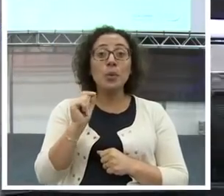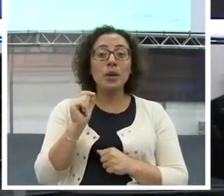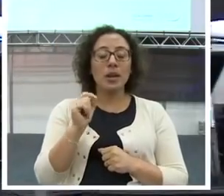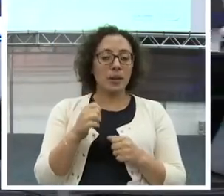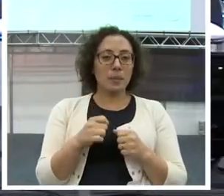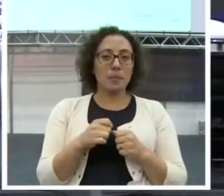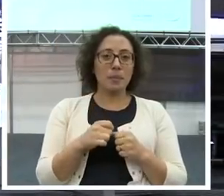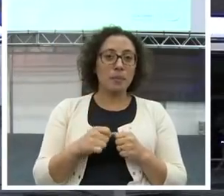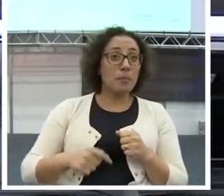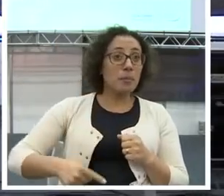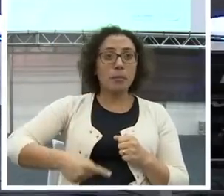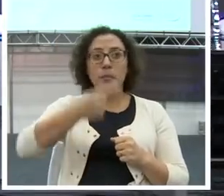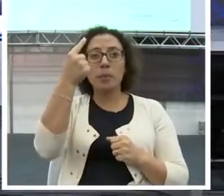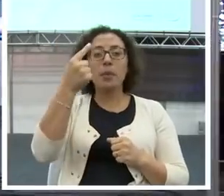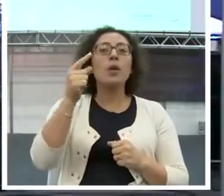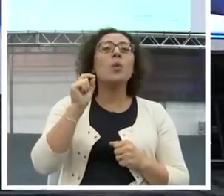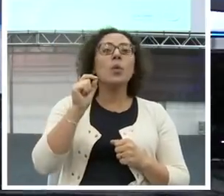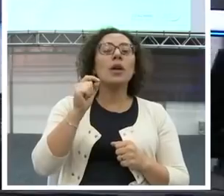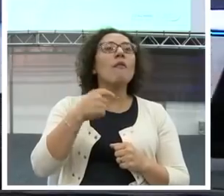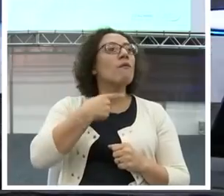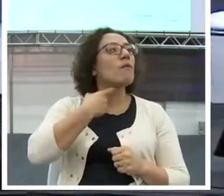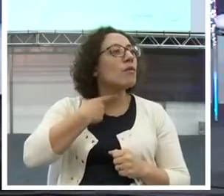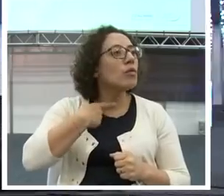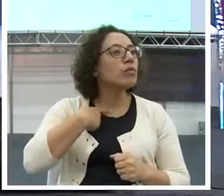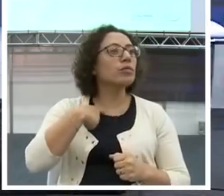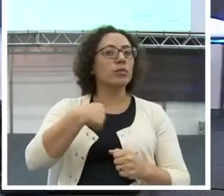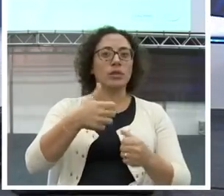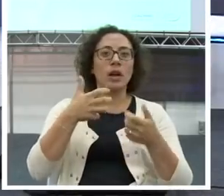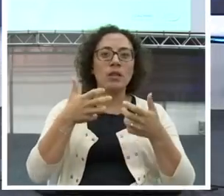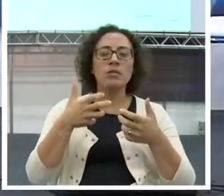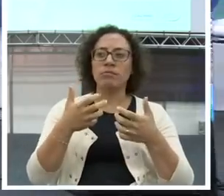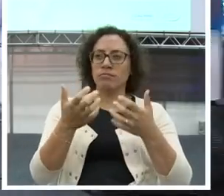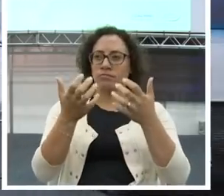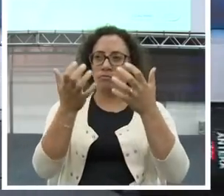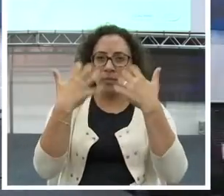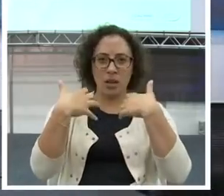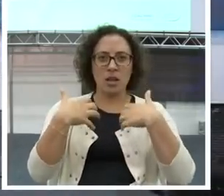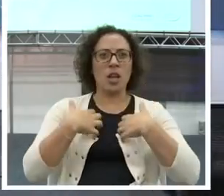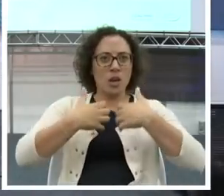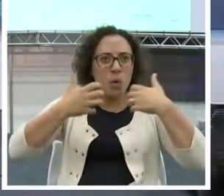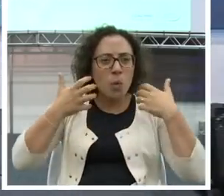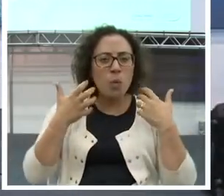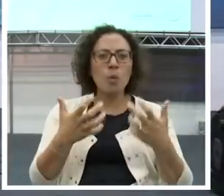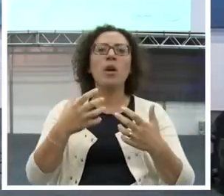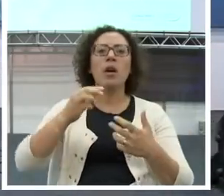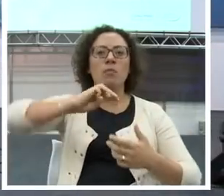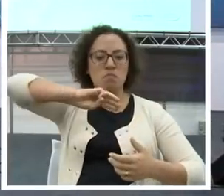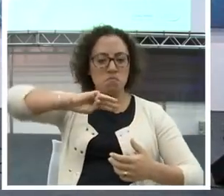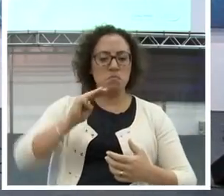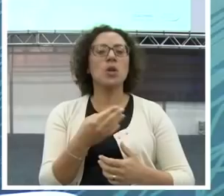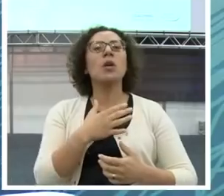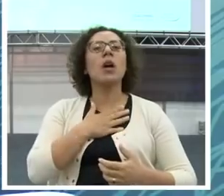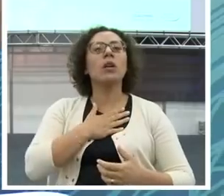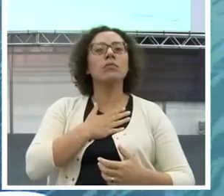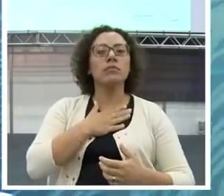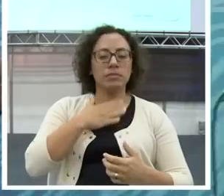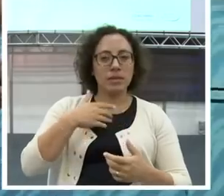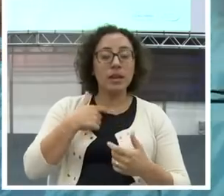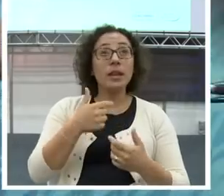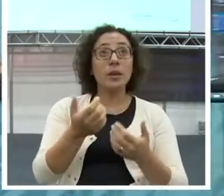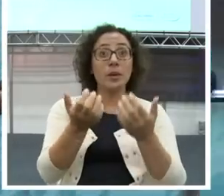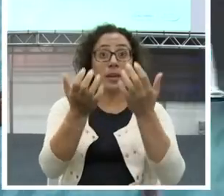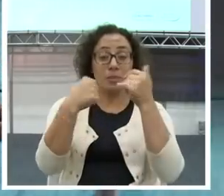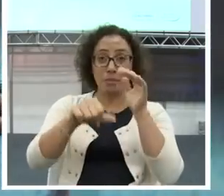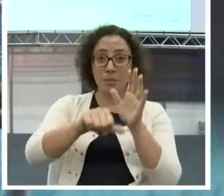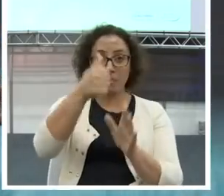desenvolver o desejo ardente de tornar aquilo que a gente quer ser. O que